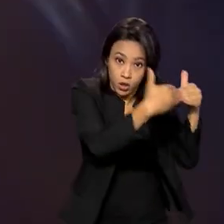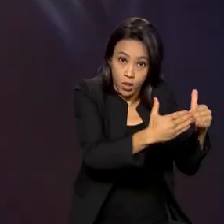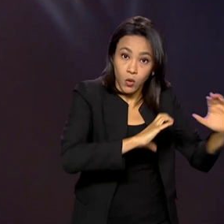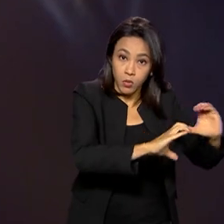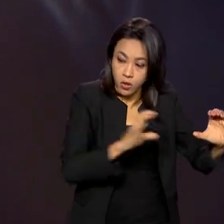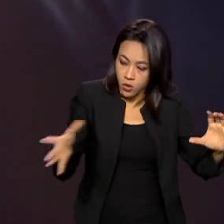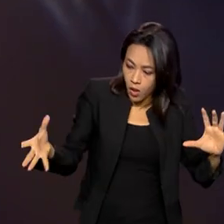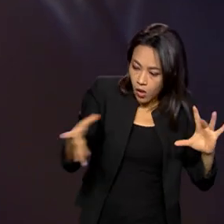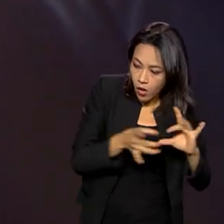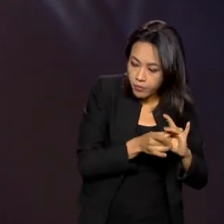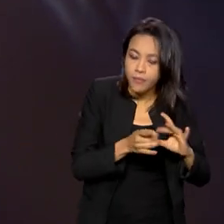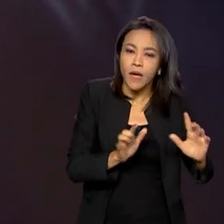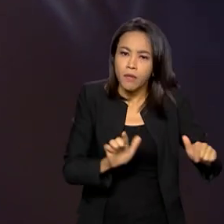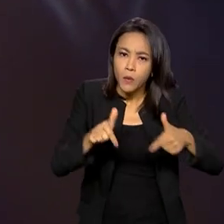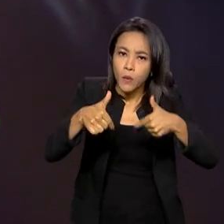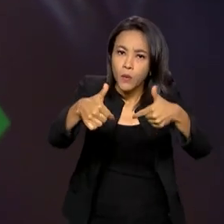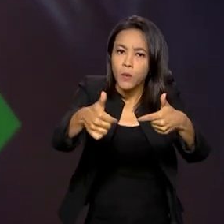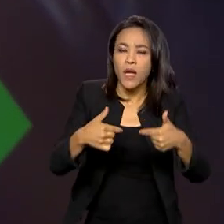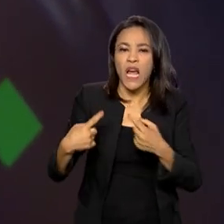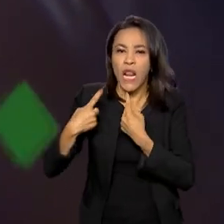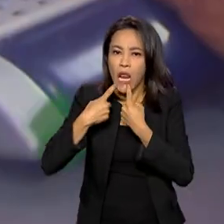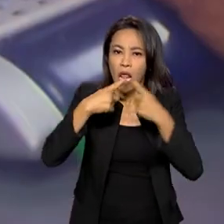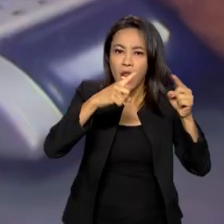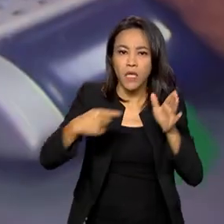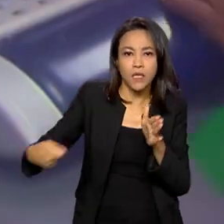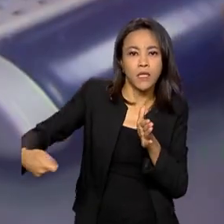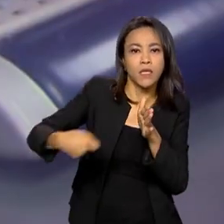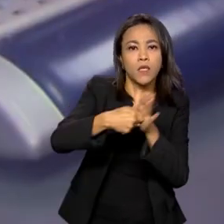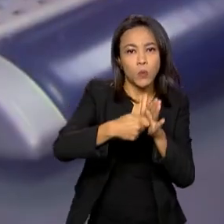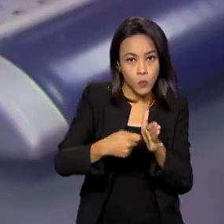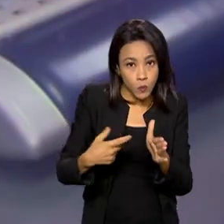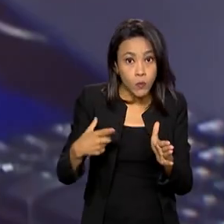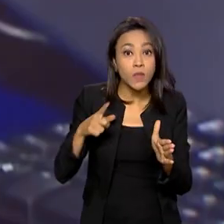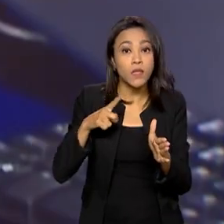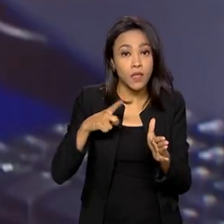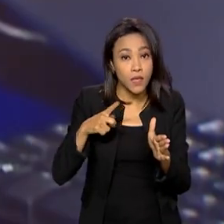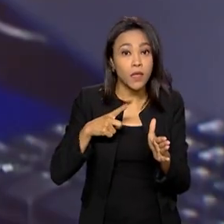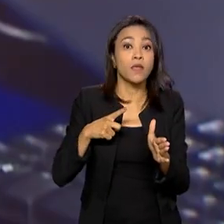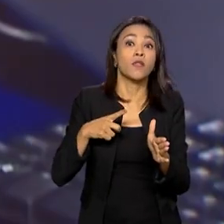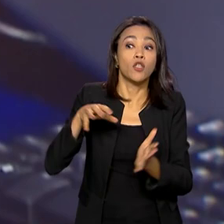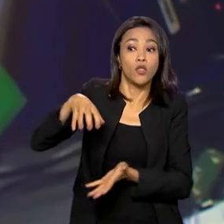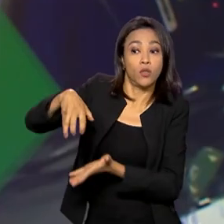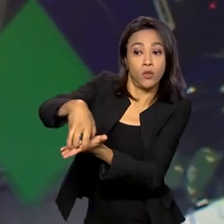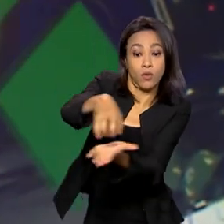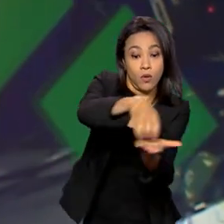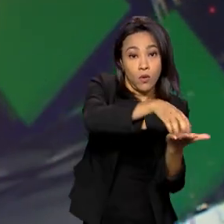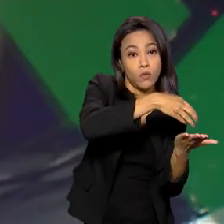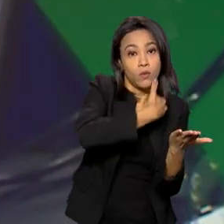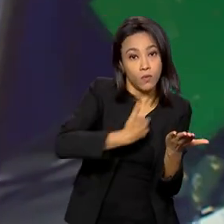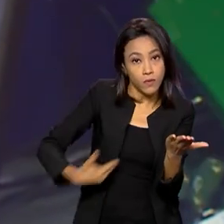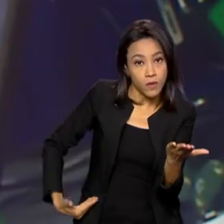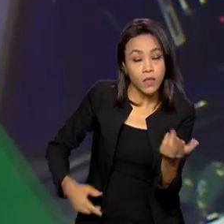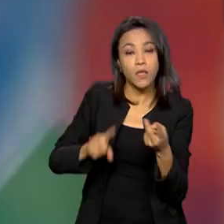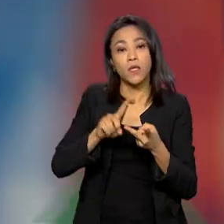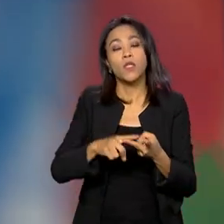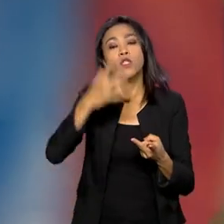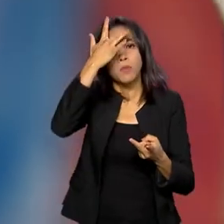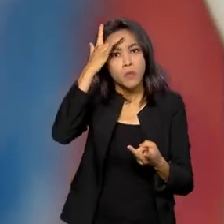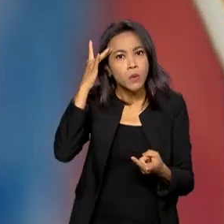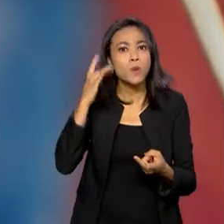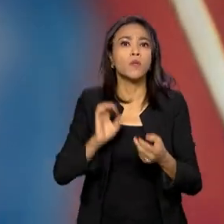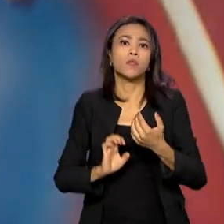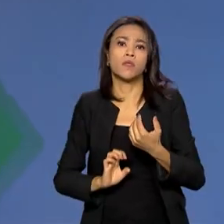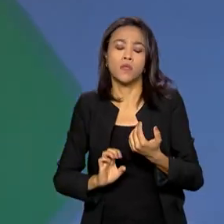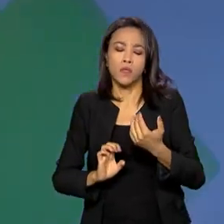denúncias, a gente recebe solicitações, tanto de órgãos públicos quanto de pessoas privadas.